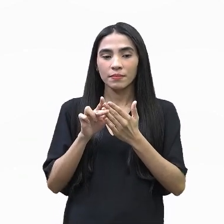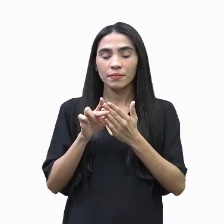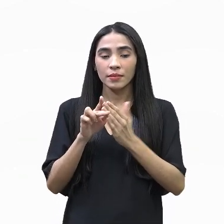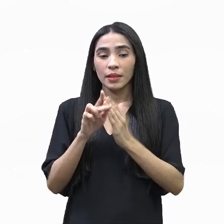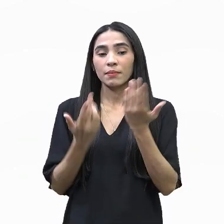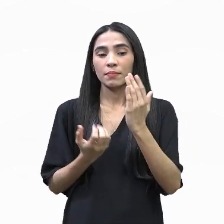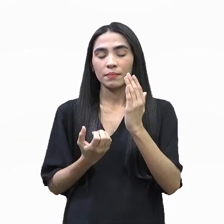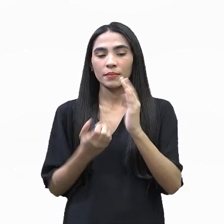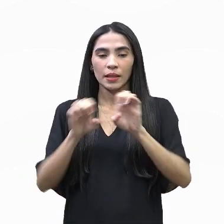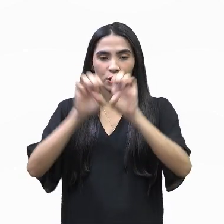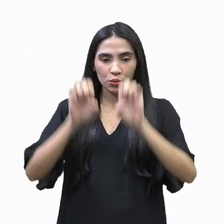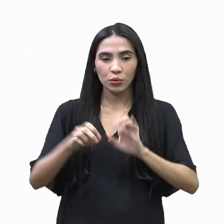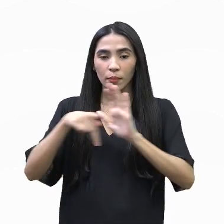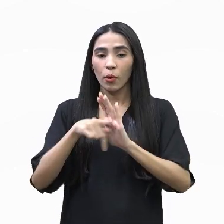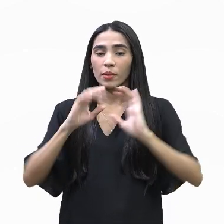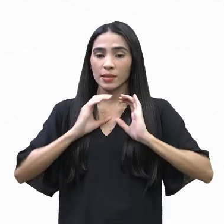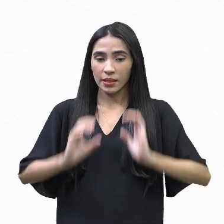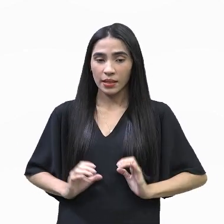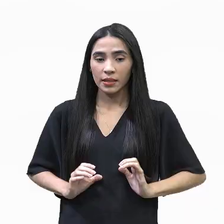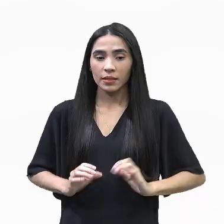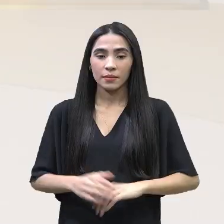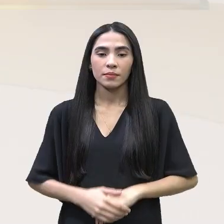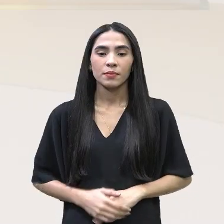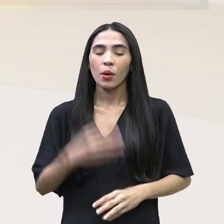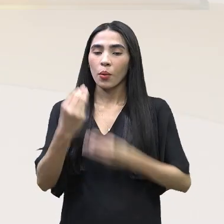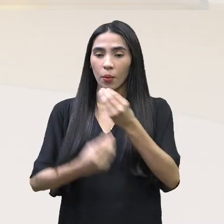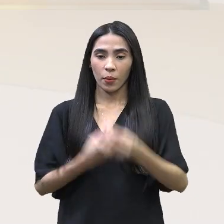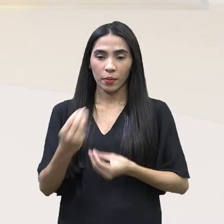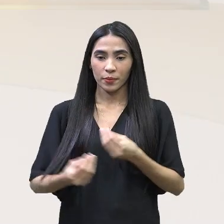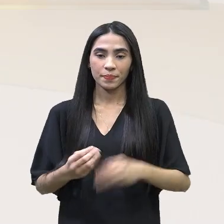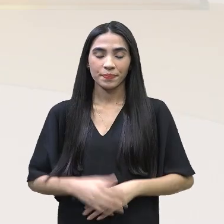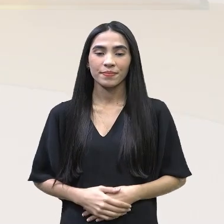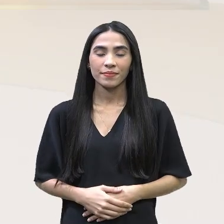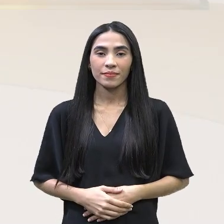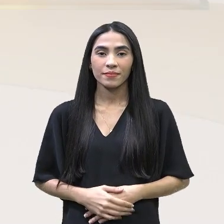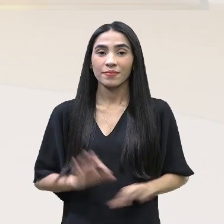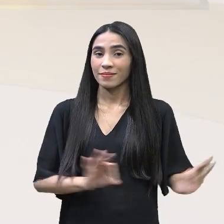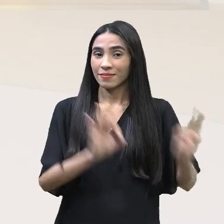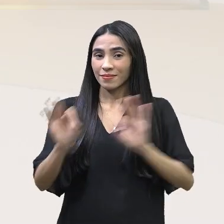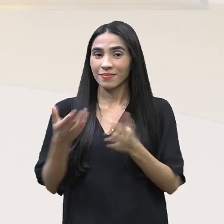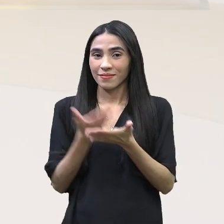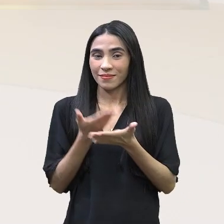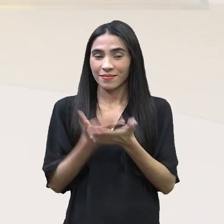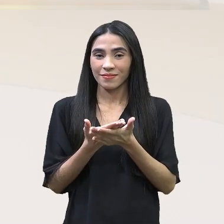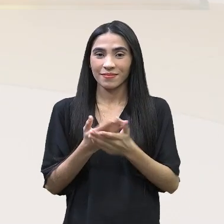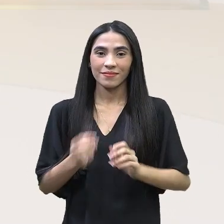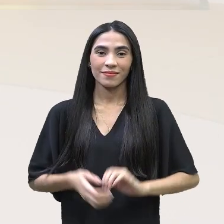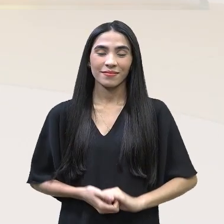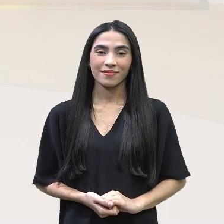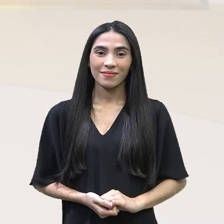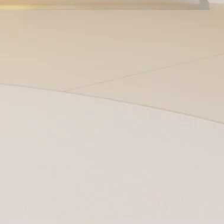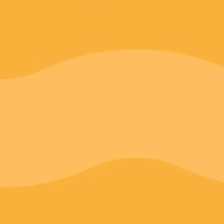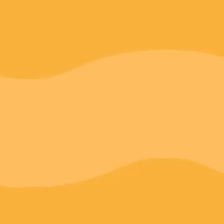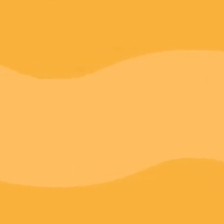cidadania? De que maneira? Vamos à nossa aula? Venham comigo!